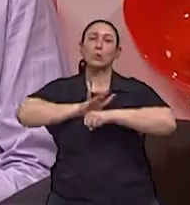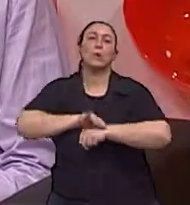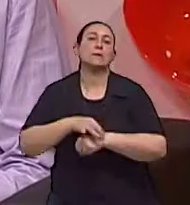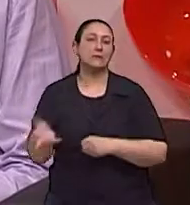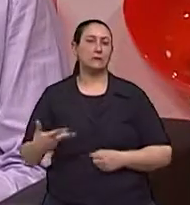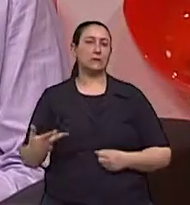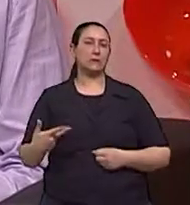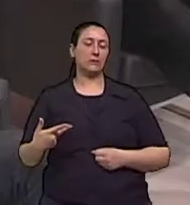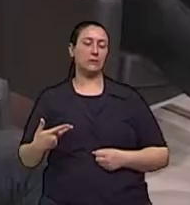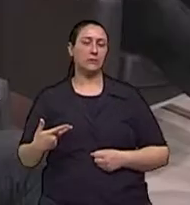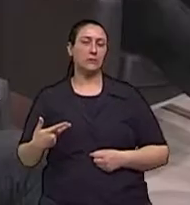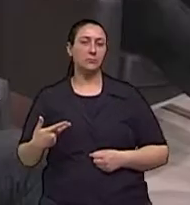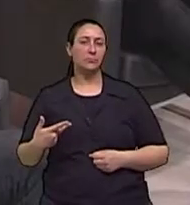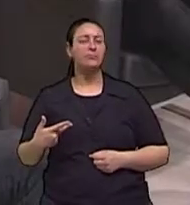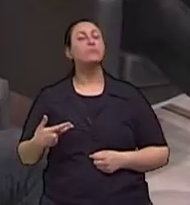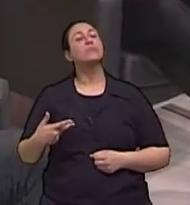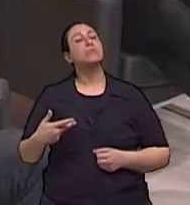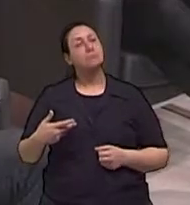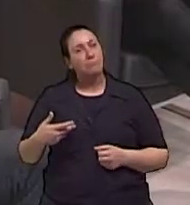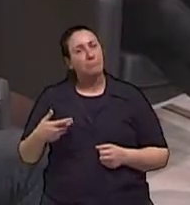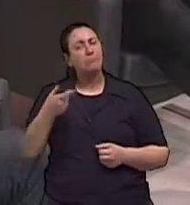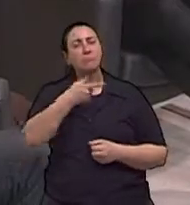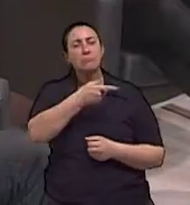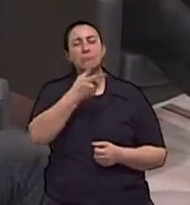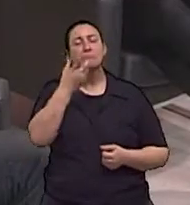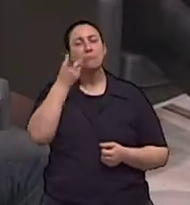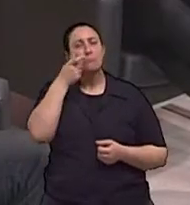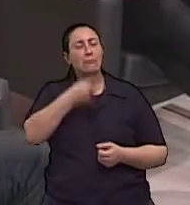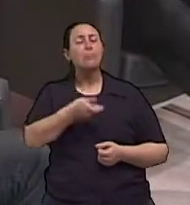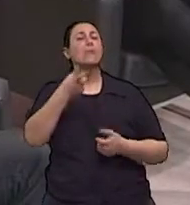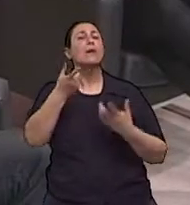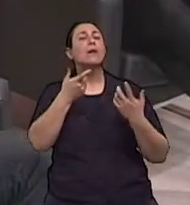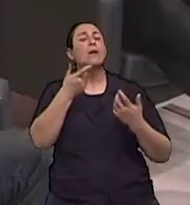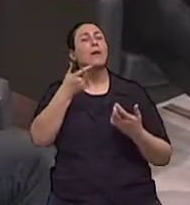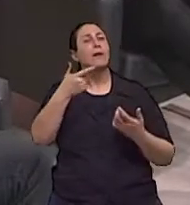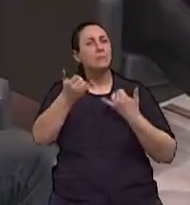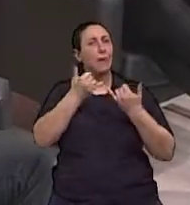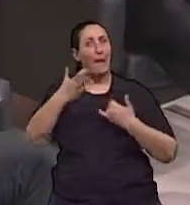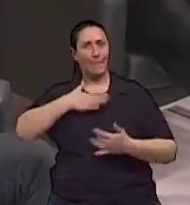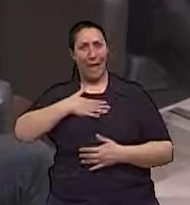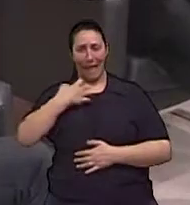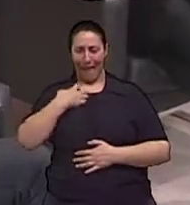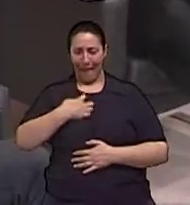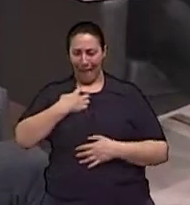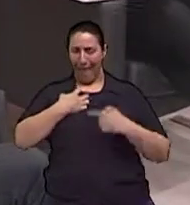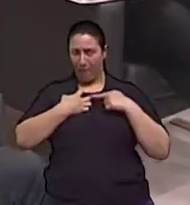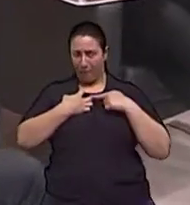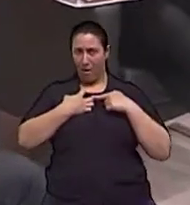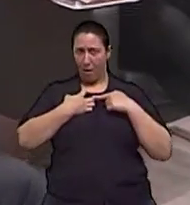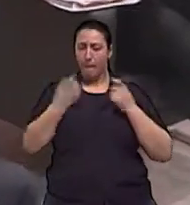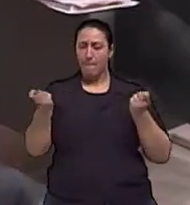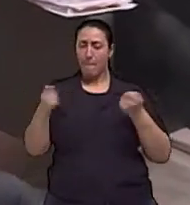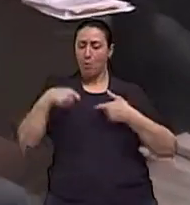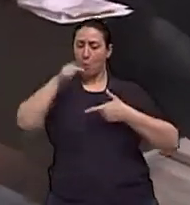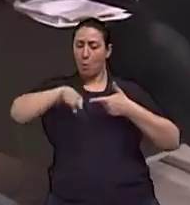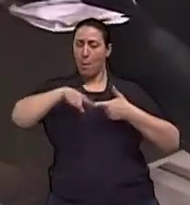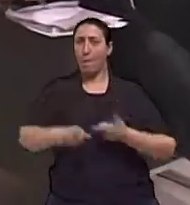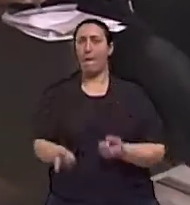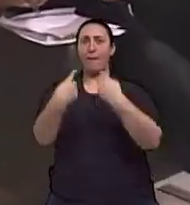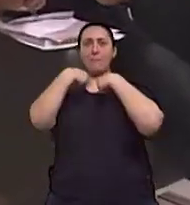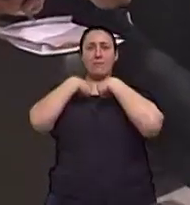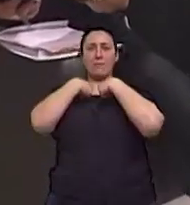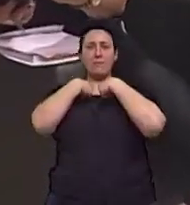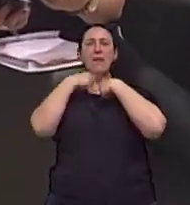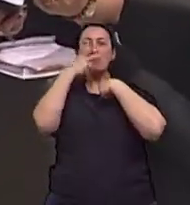Claro E se dar conta também nesta hora de que a minha raiva prejudica muito mais a mim do que quem me deixou com